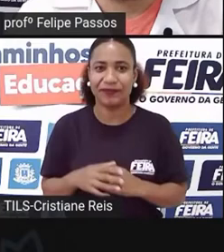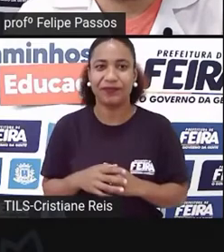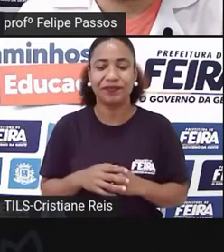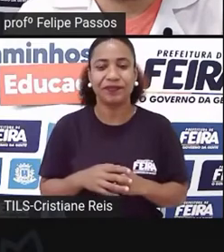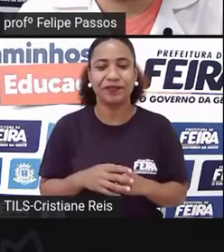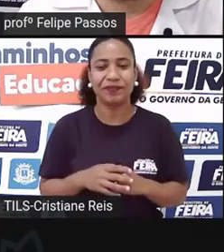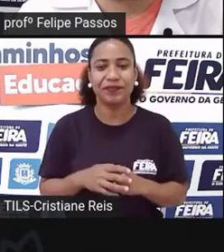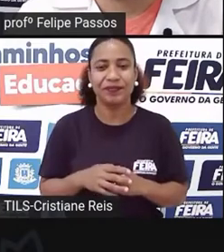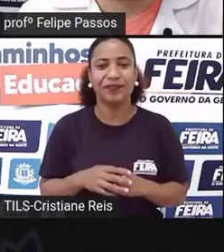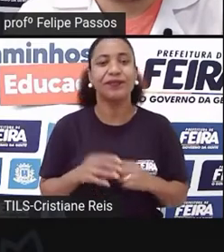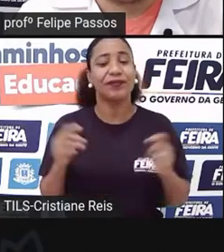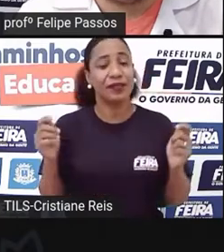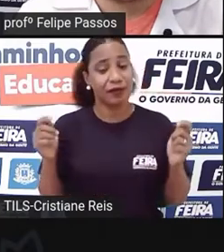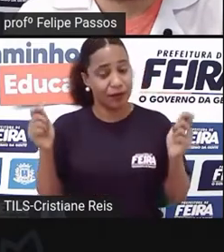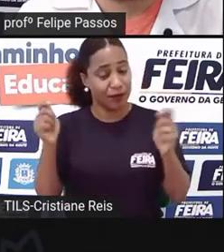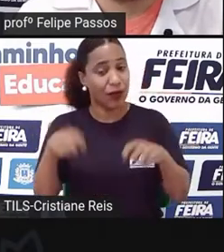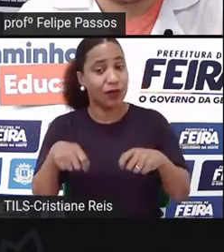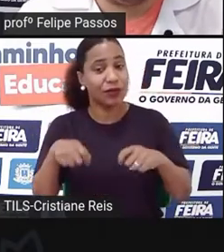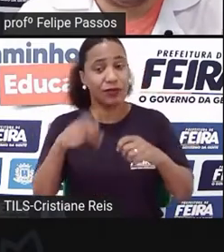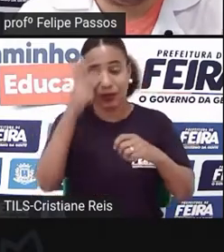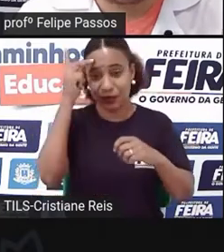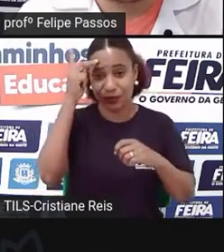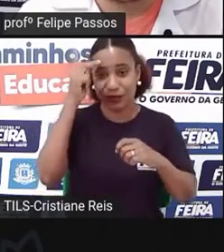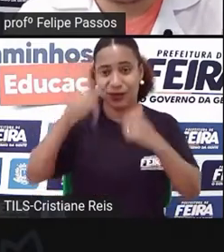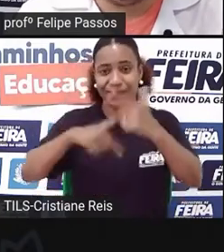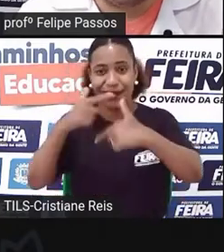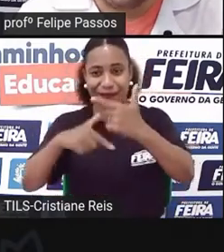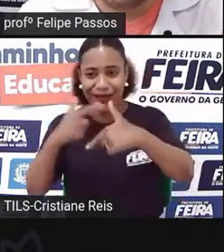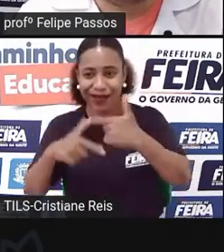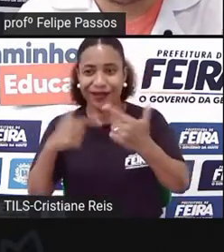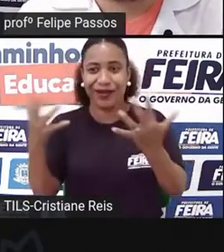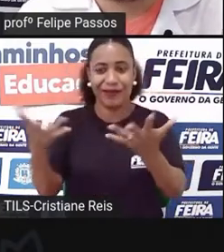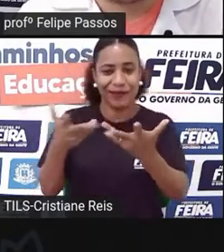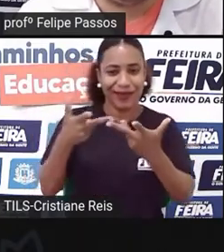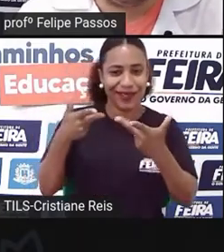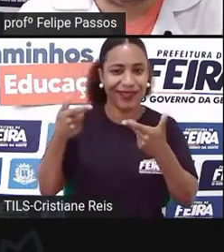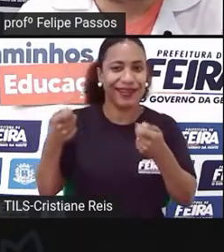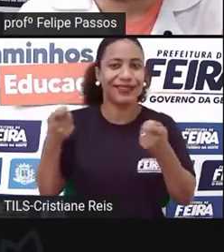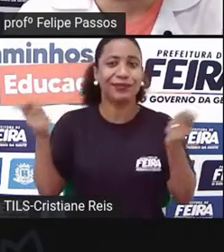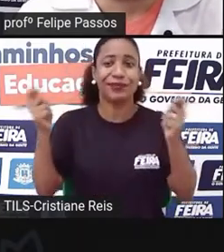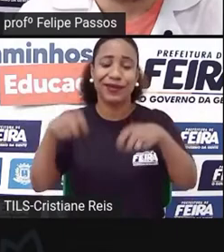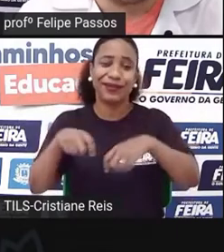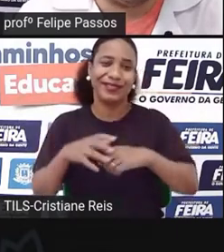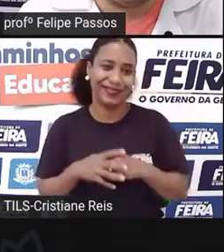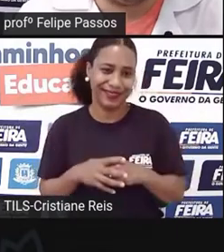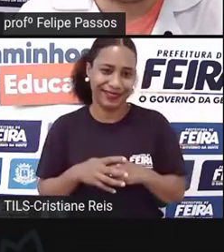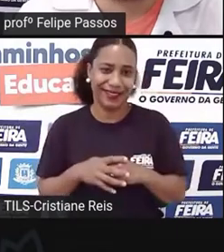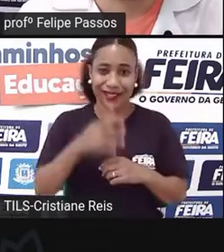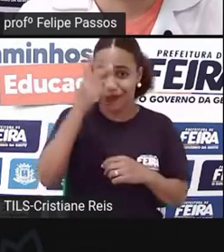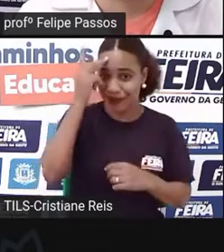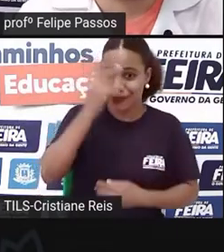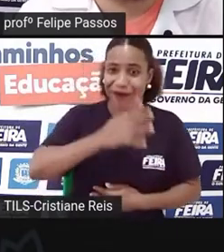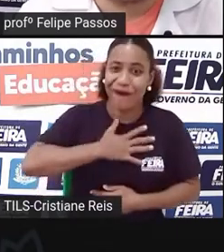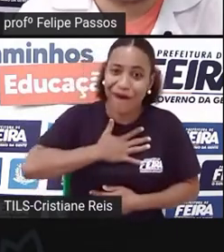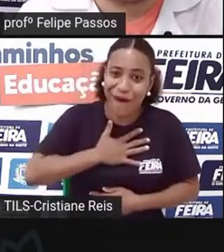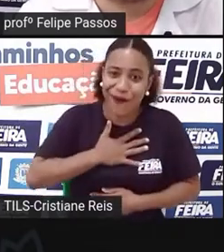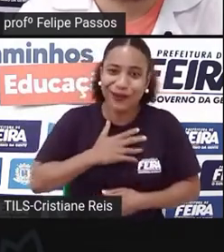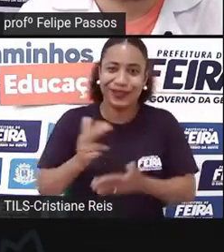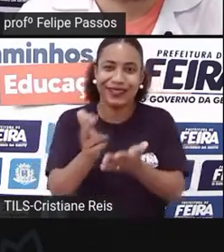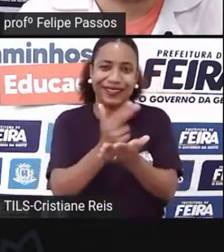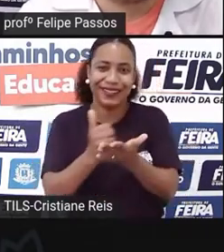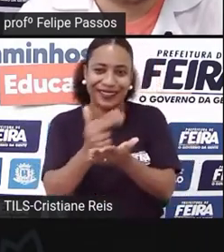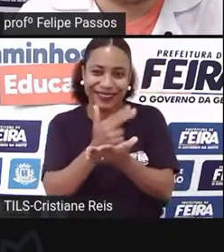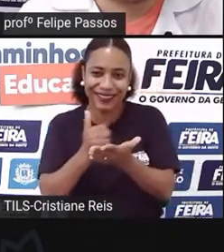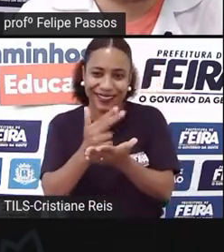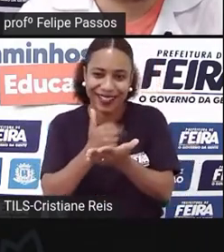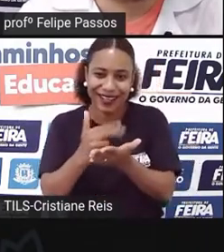podem despertar o ofício para vocês. Então, assim, quem gosta de desenhar pode virar um desenhista, quem gosta de fotografar pode